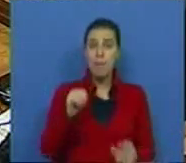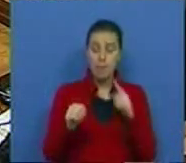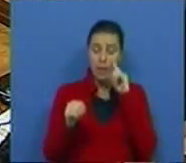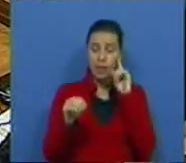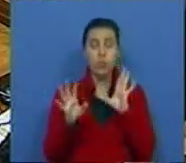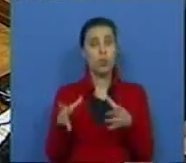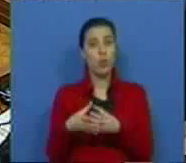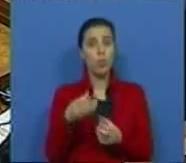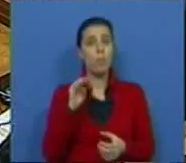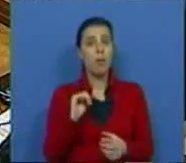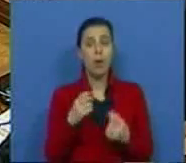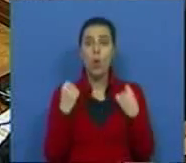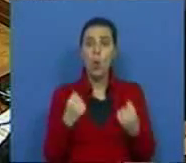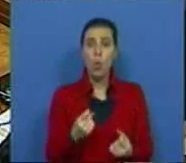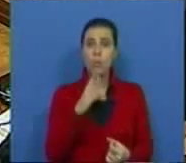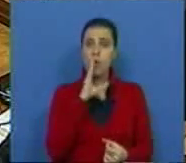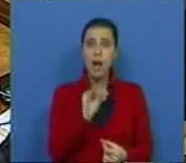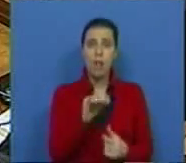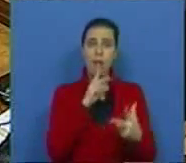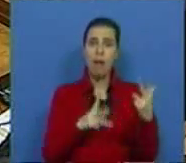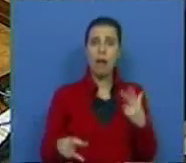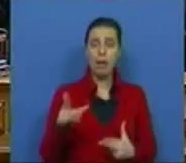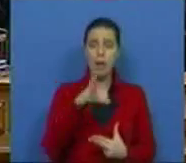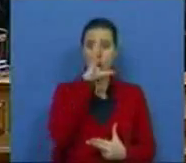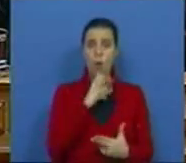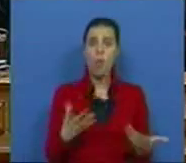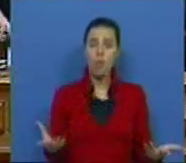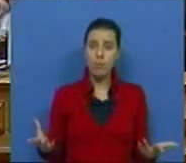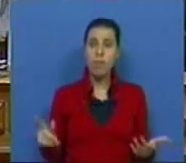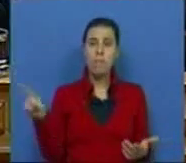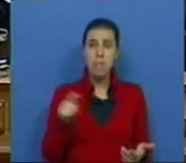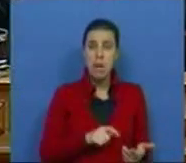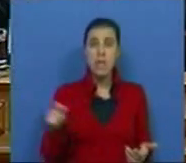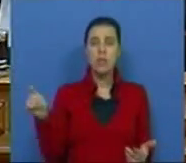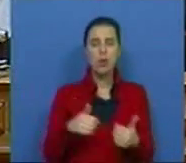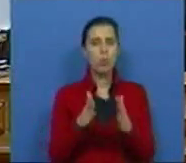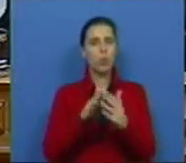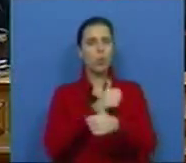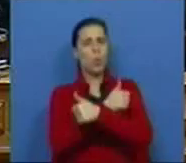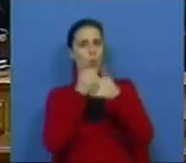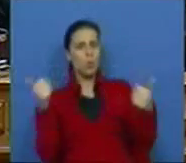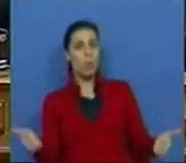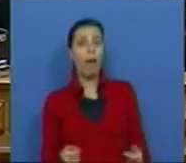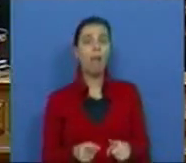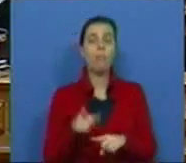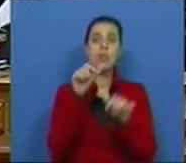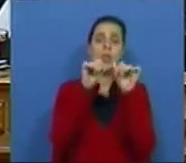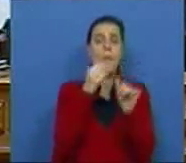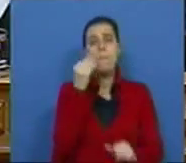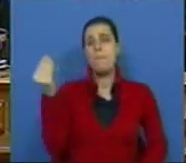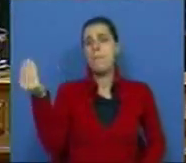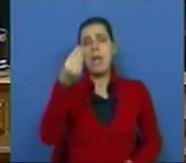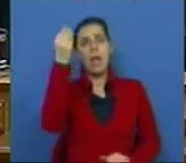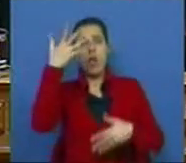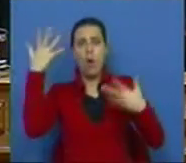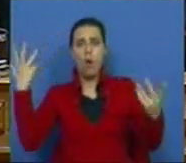e o grupo parlamentar do PS conseguiu calar as críticas ao Governo e depois de meses a dizer que estava tudo bem, que este sistema era o melhor de